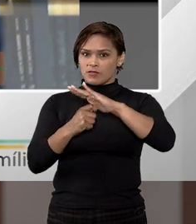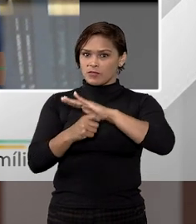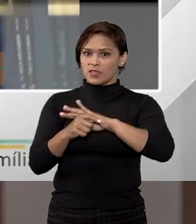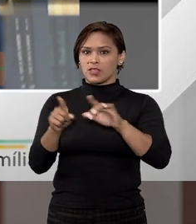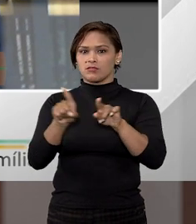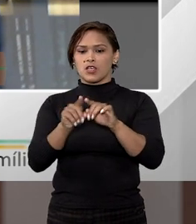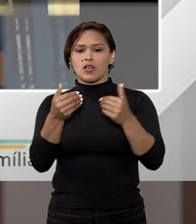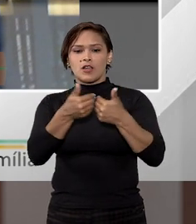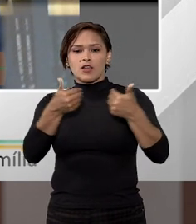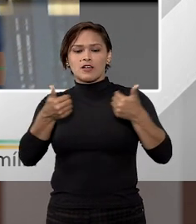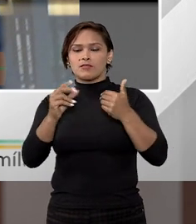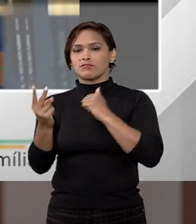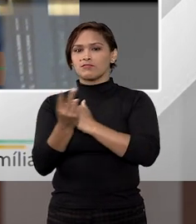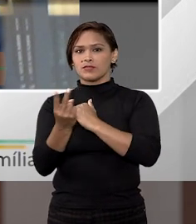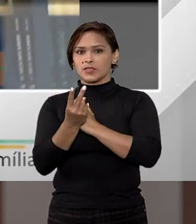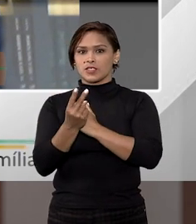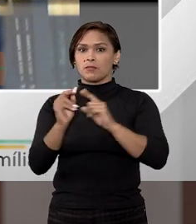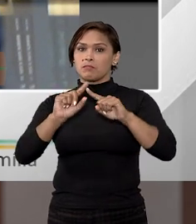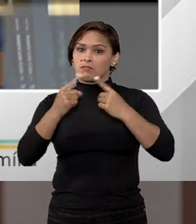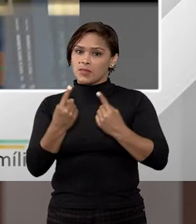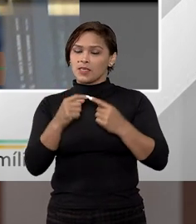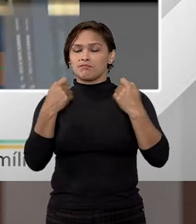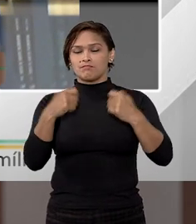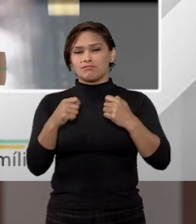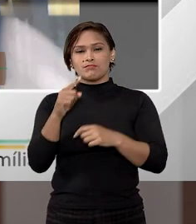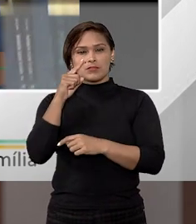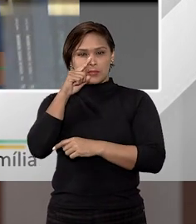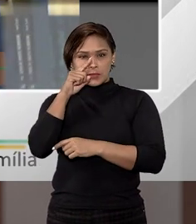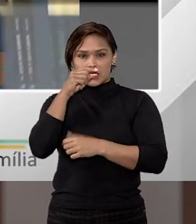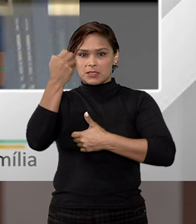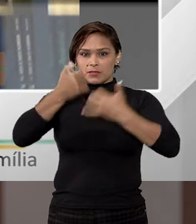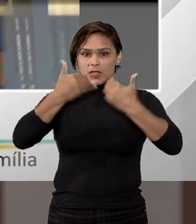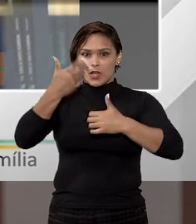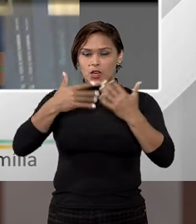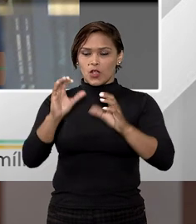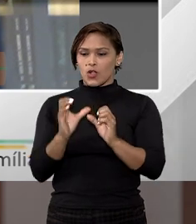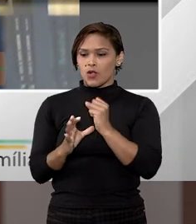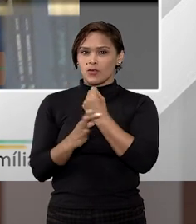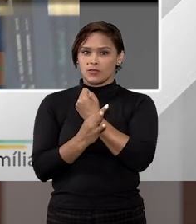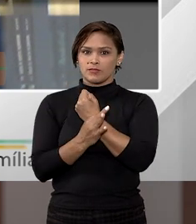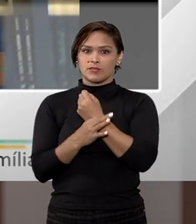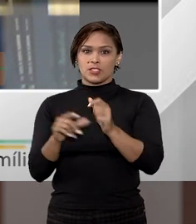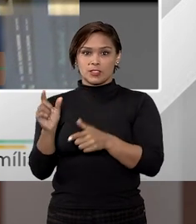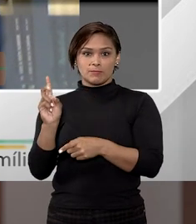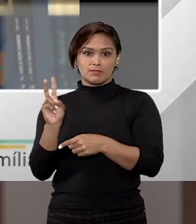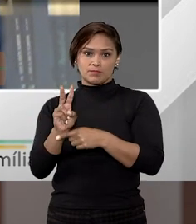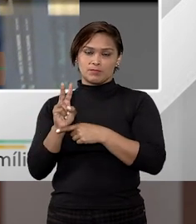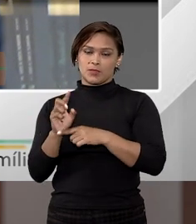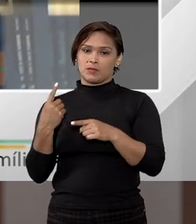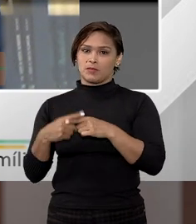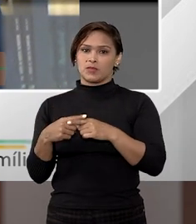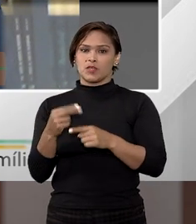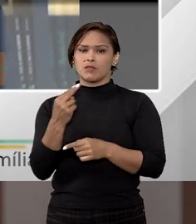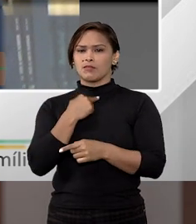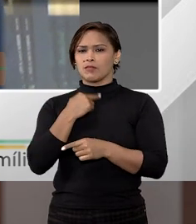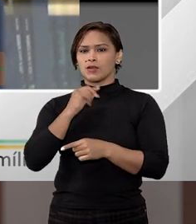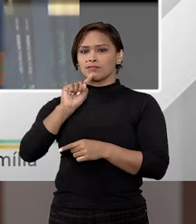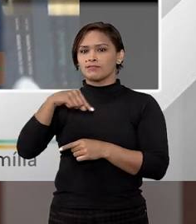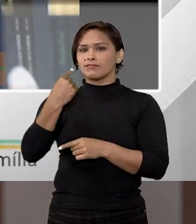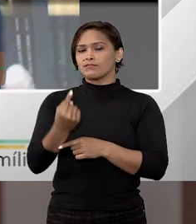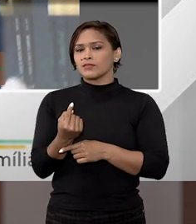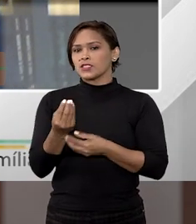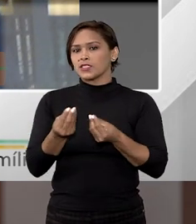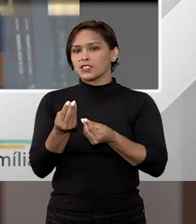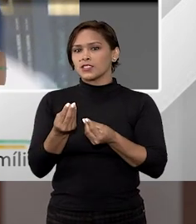haveria como afastar a proteção. Contudo, é muito perigoso oferecer o bem de família como garantia de empréstimo, porque eu não posso, depois